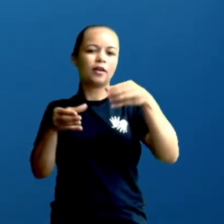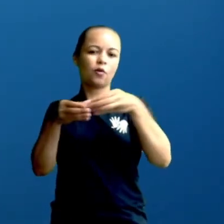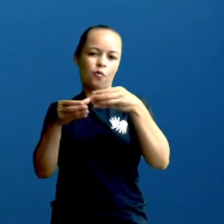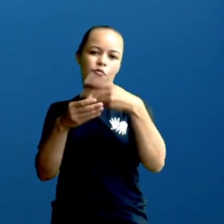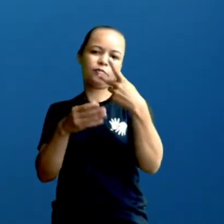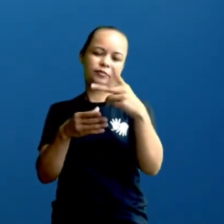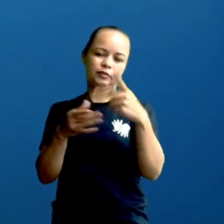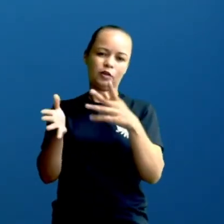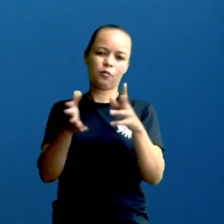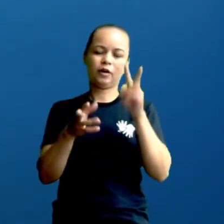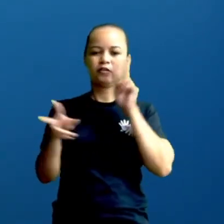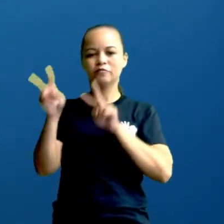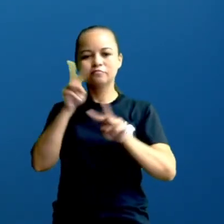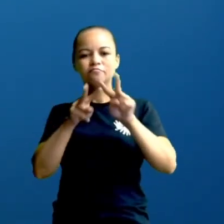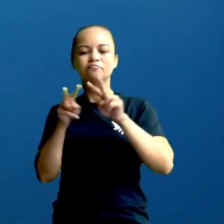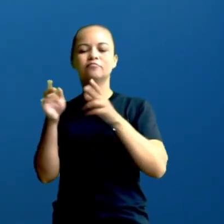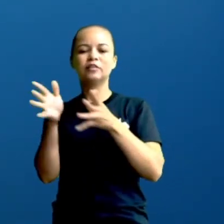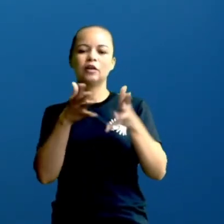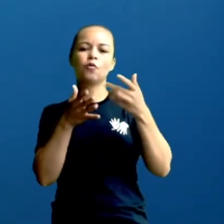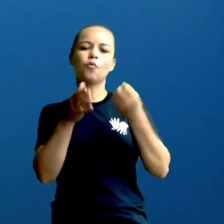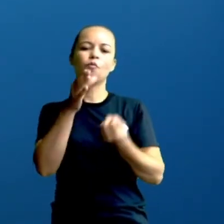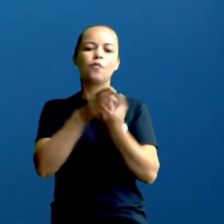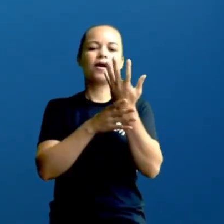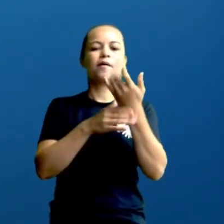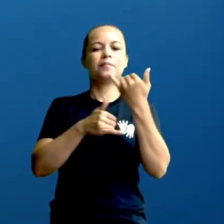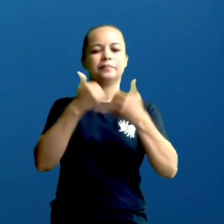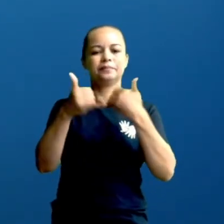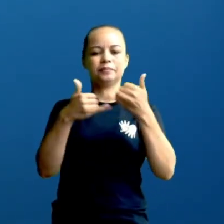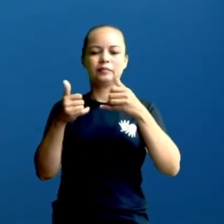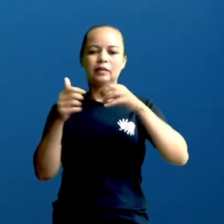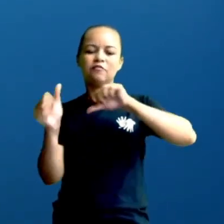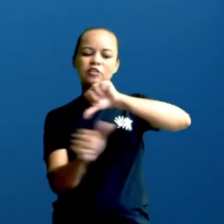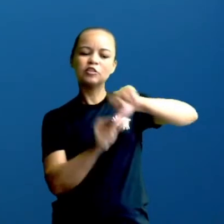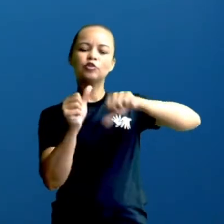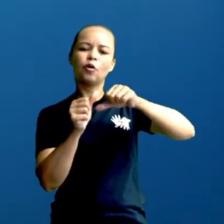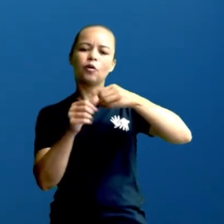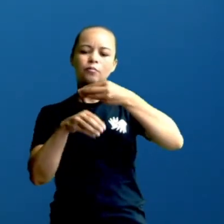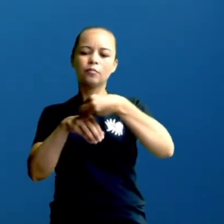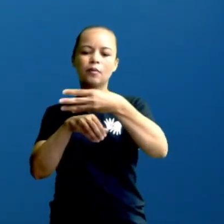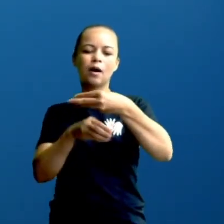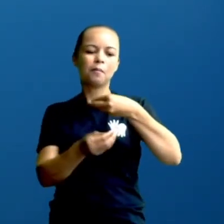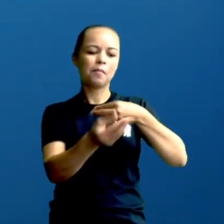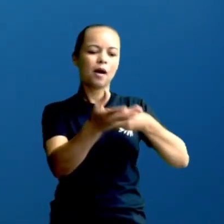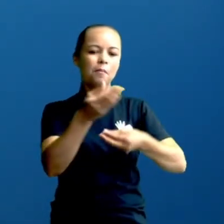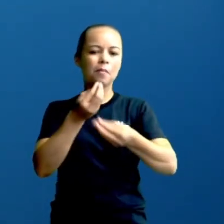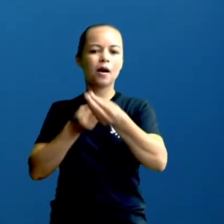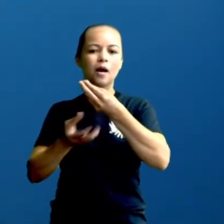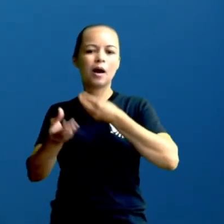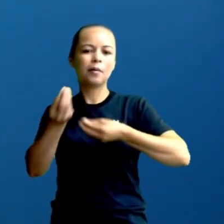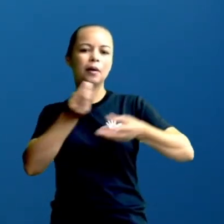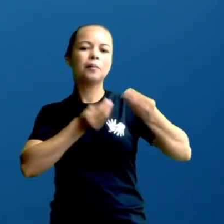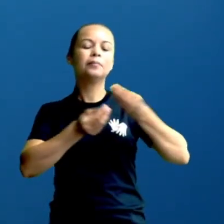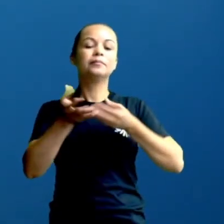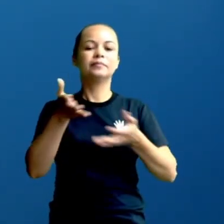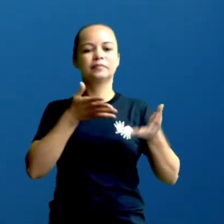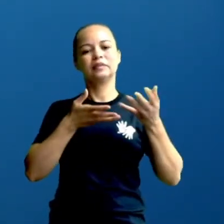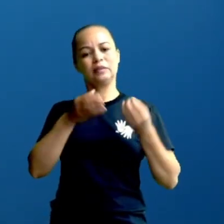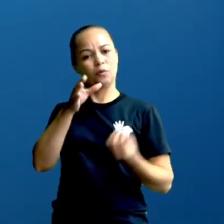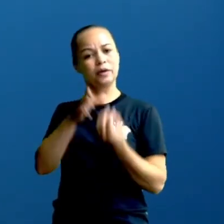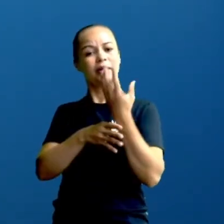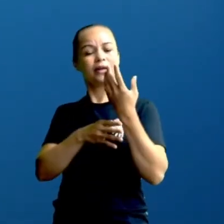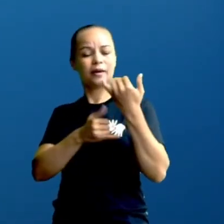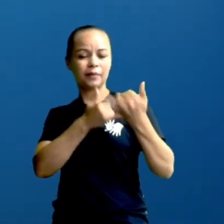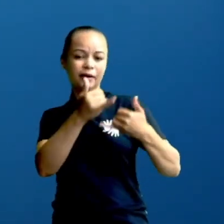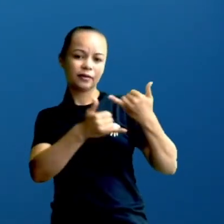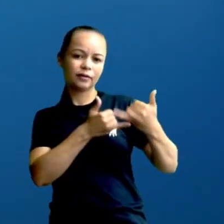pra que a turma vejam qual foi a brincadeira que você criou. E aí vocês trocam. Você pode num dia fazer a brincadeira que o seu colega criou